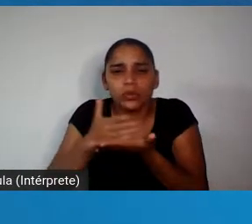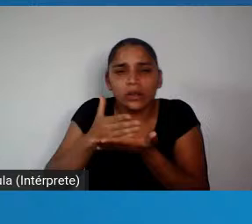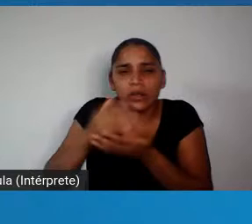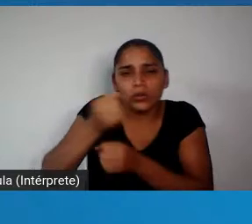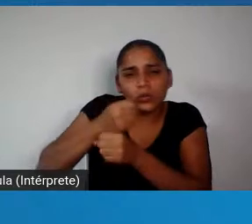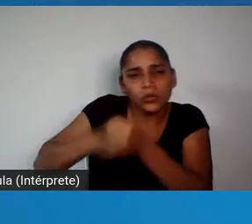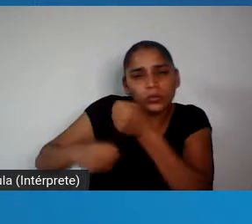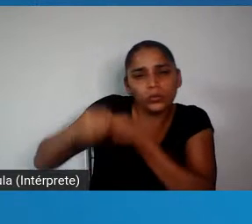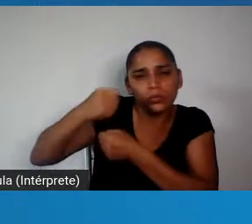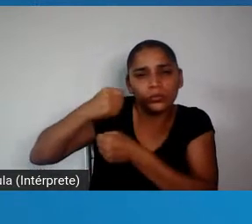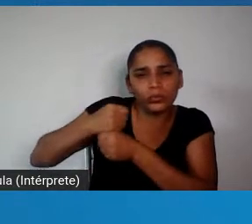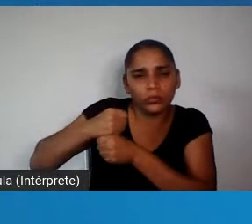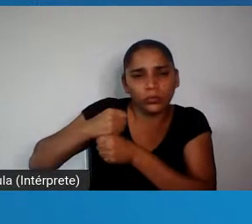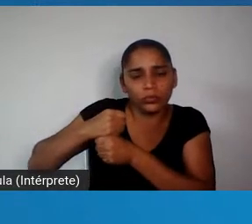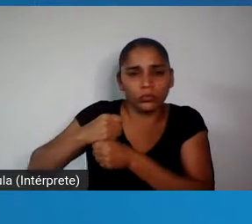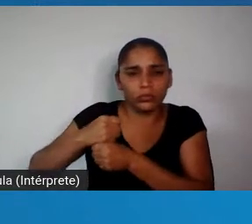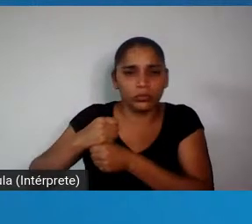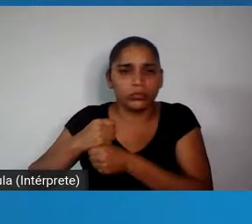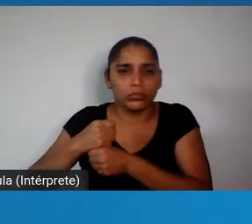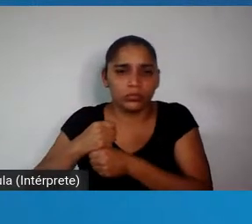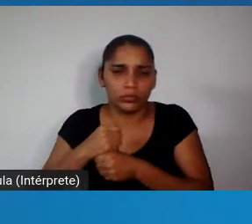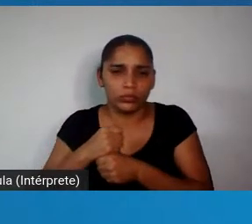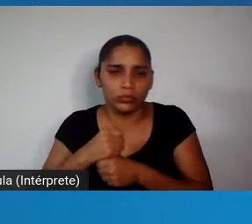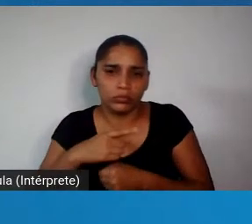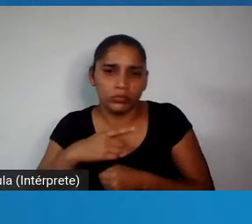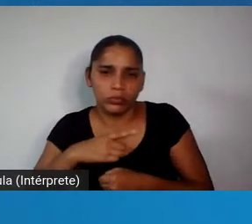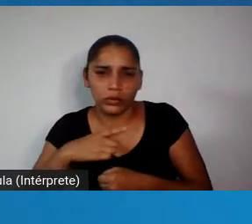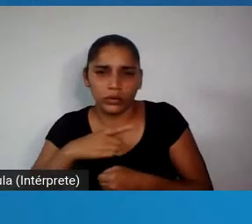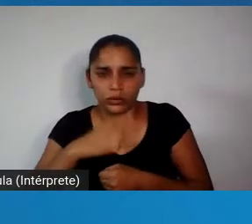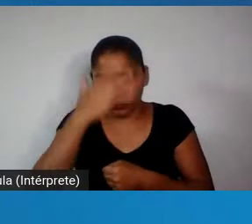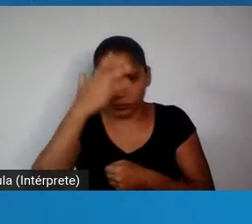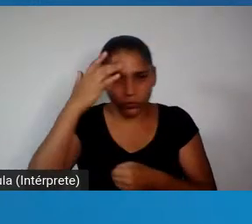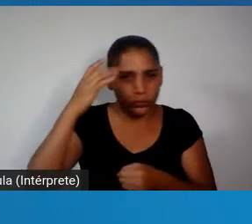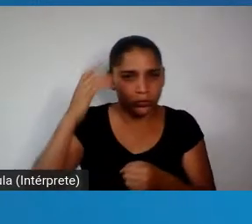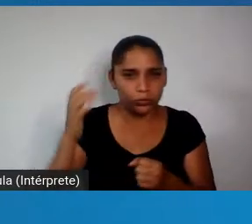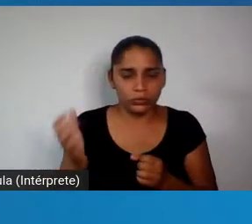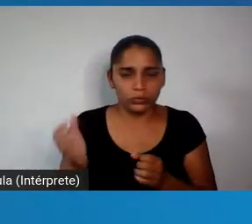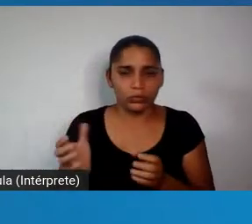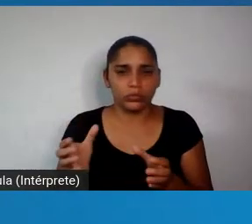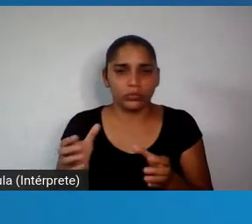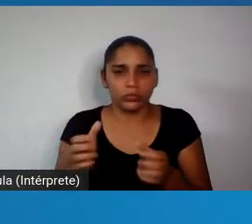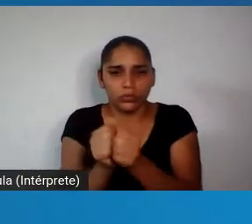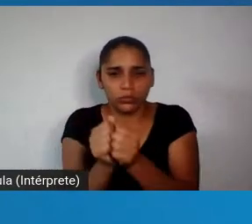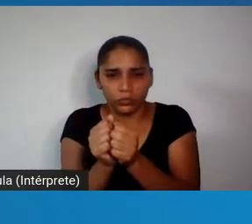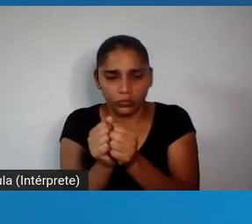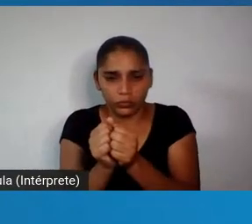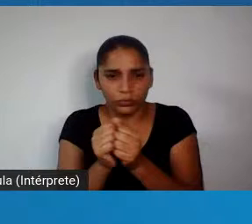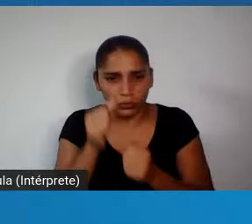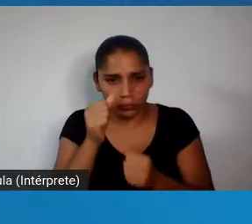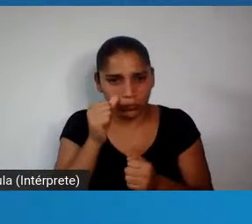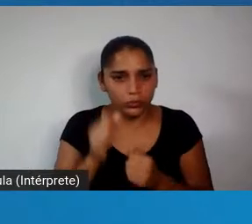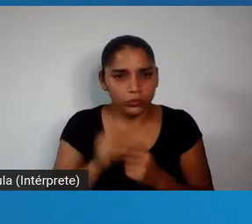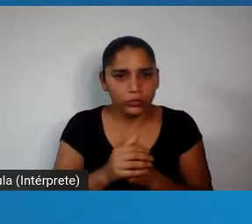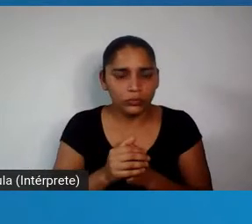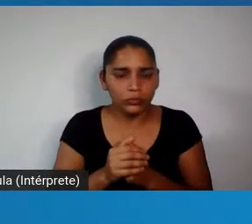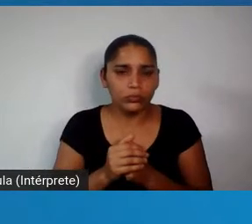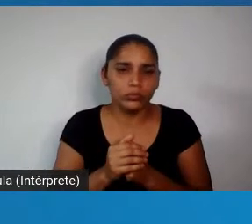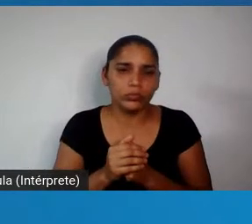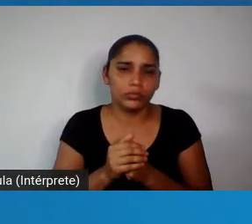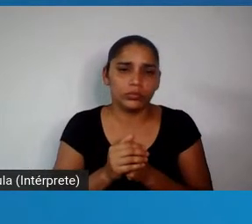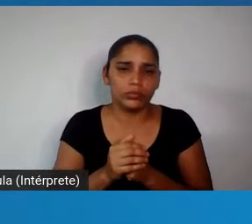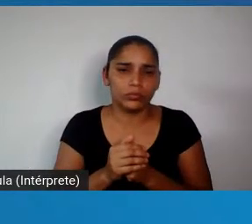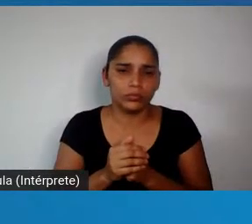havia, entre nós, inclusive, sanitaristas, eu vou usar um termo cuidadoso, havia um...